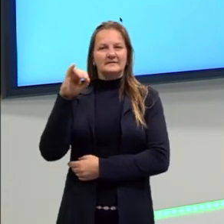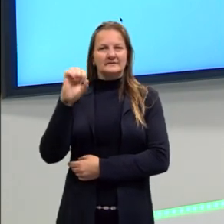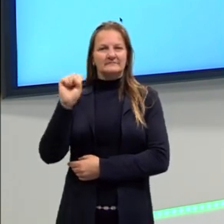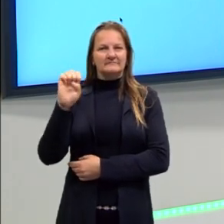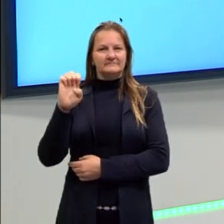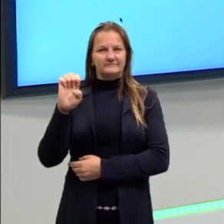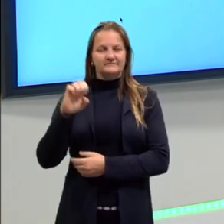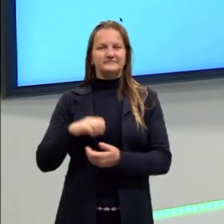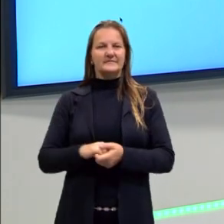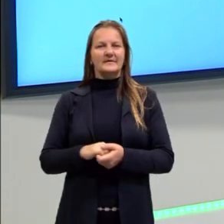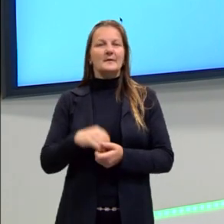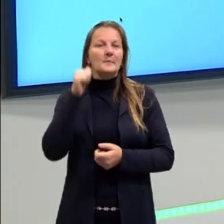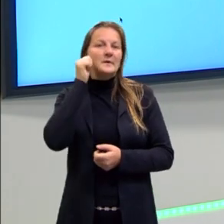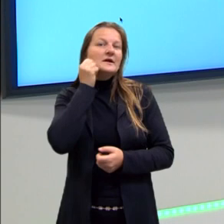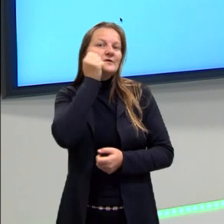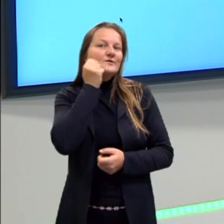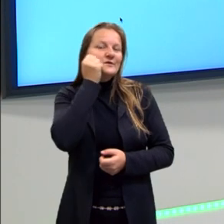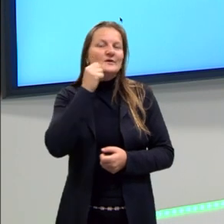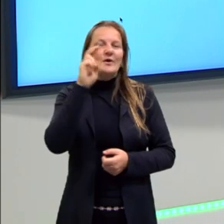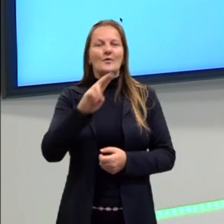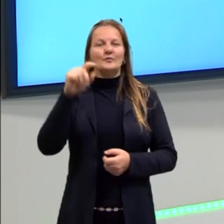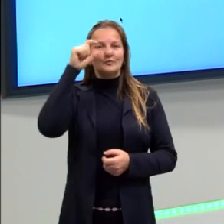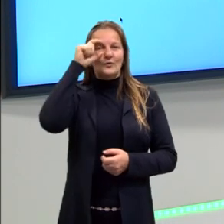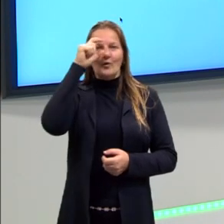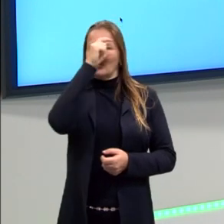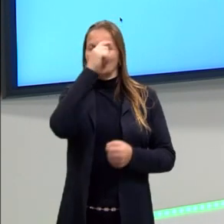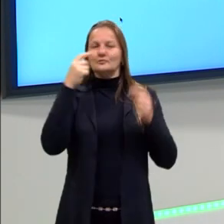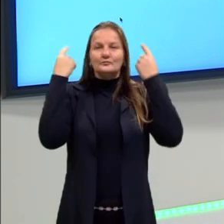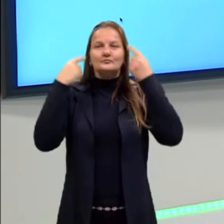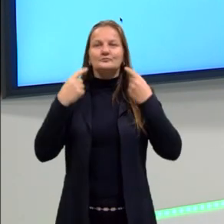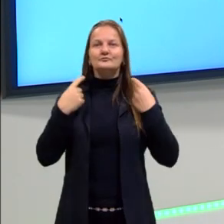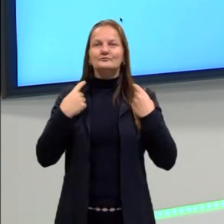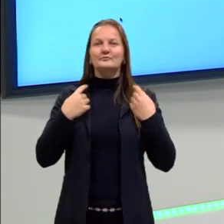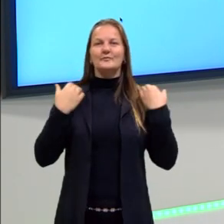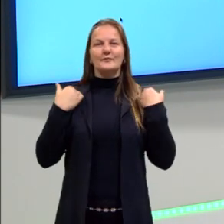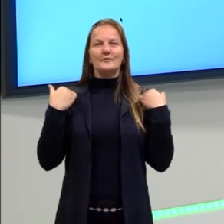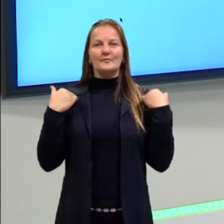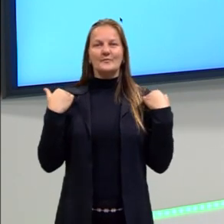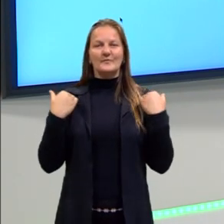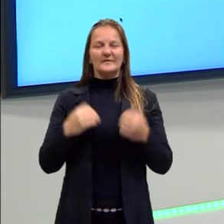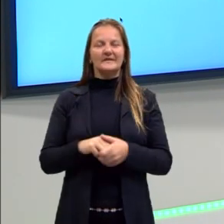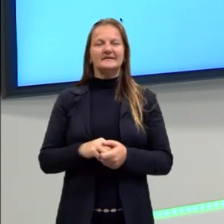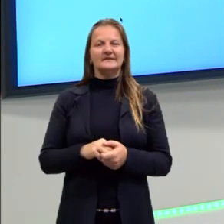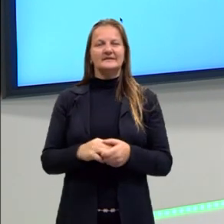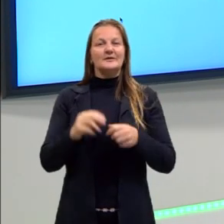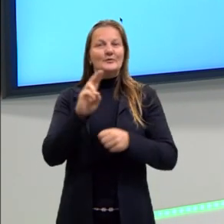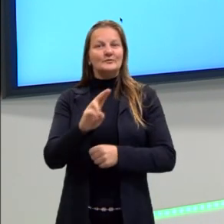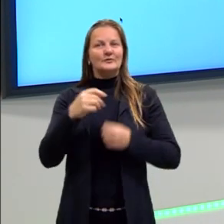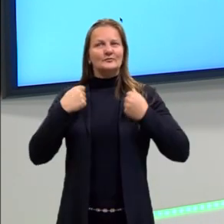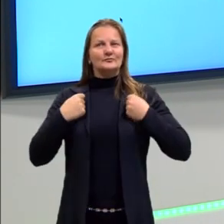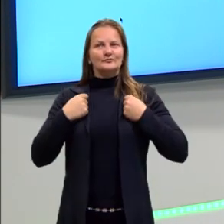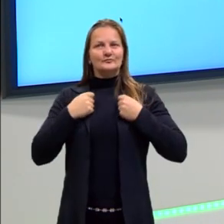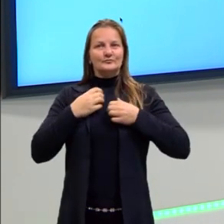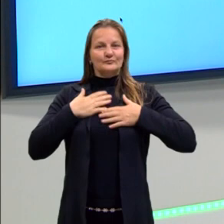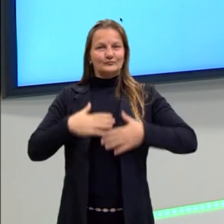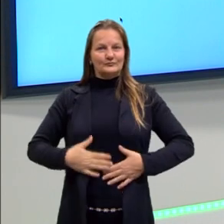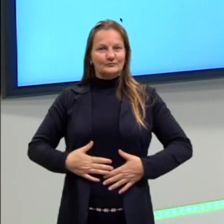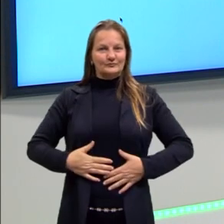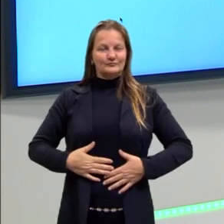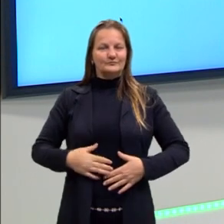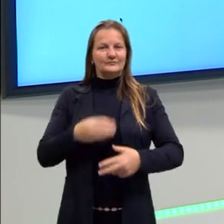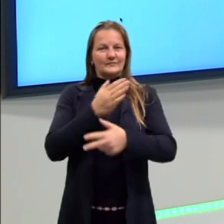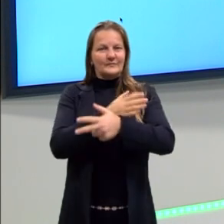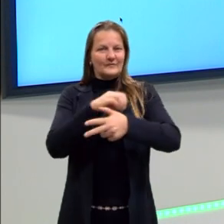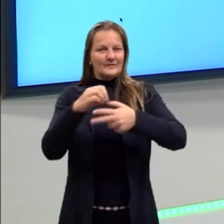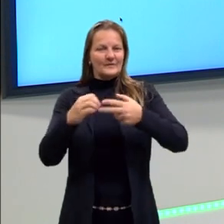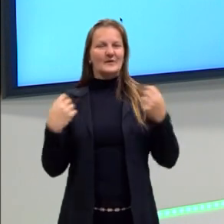Sou mulher negra, uso óculos, cabelos crespos, médios e estou vestindo a camiseta do Pré-Enem